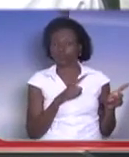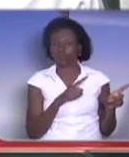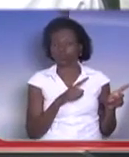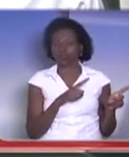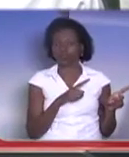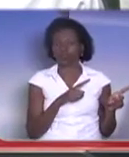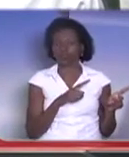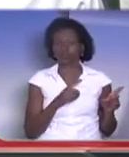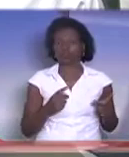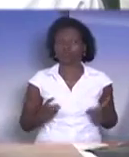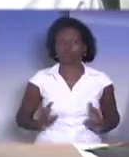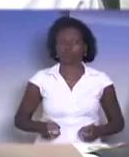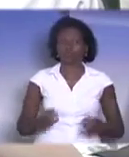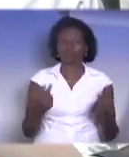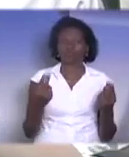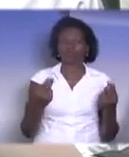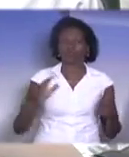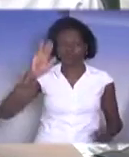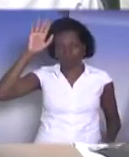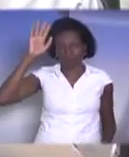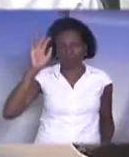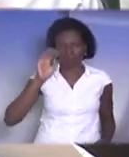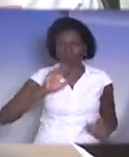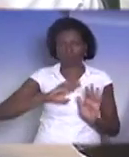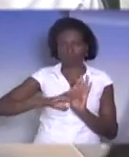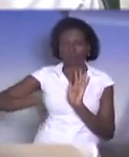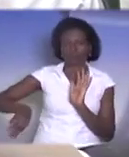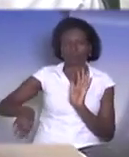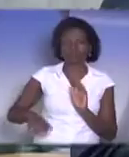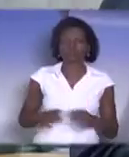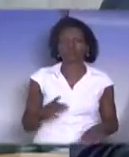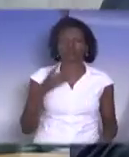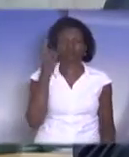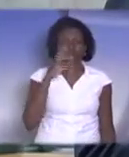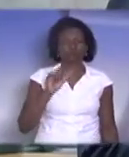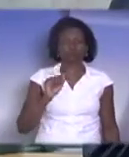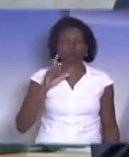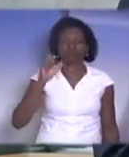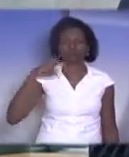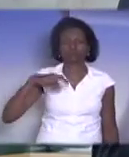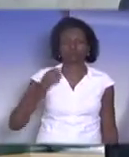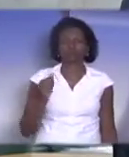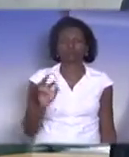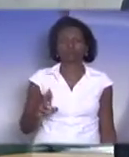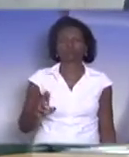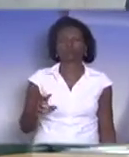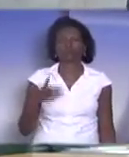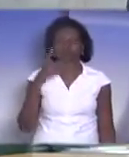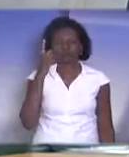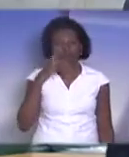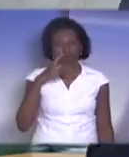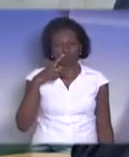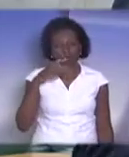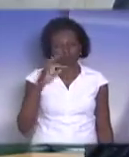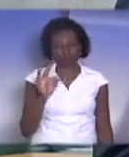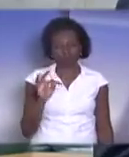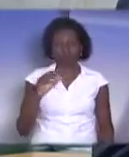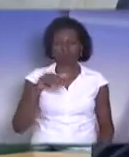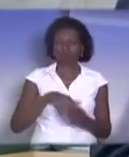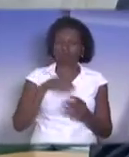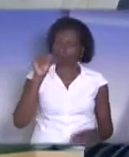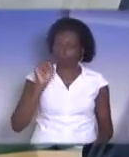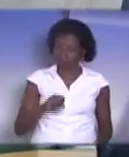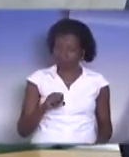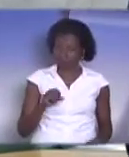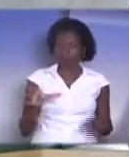conservar-se como se encontram. Pela pela ordem. Rejeitado. Pela ordem, deputado Alencar Santana. Bancada do PT, vota favorável, essa é a emenda que garante os